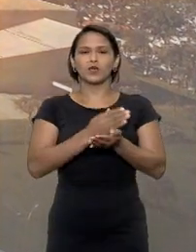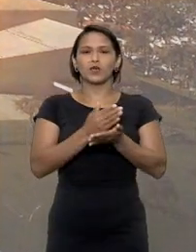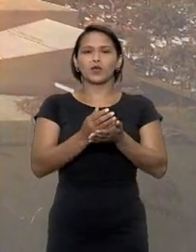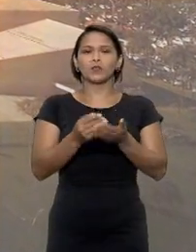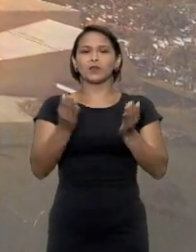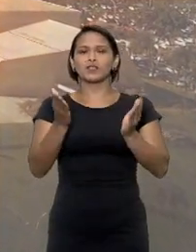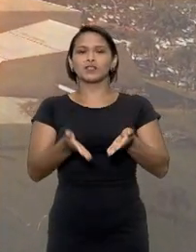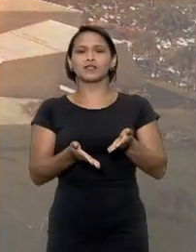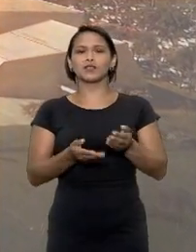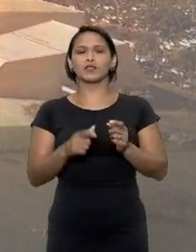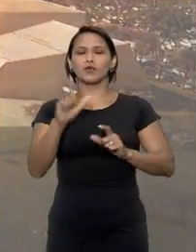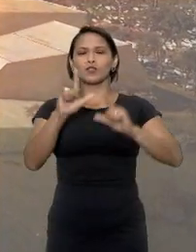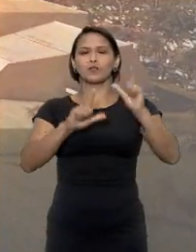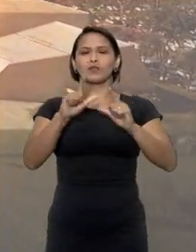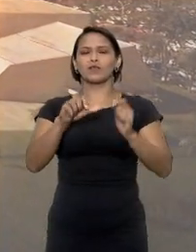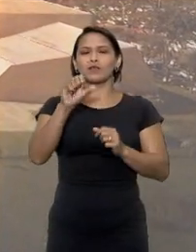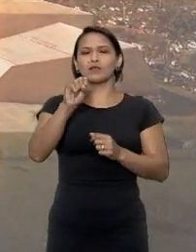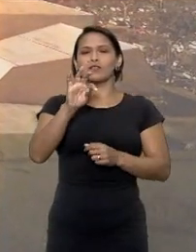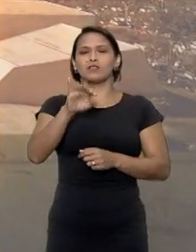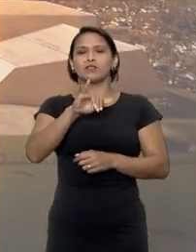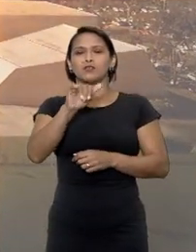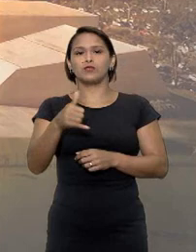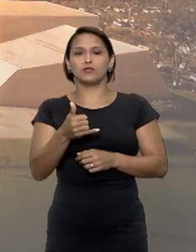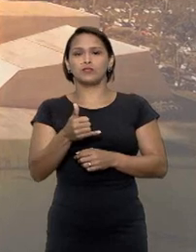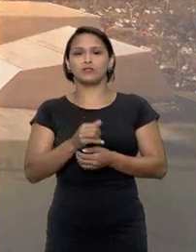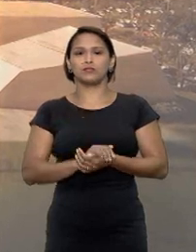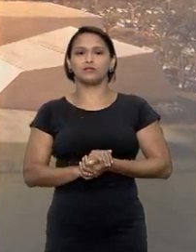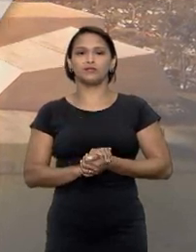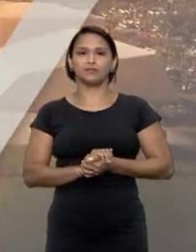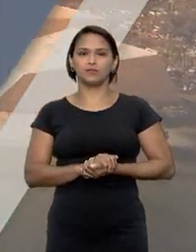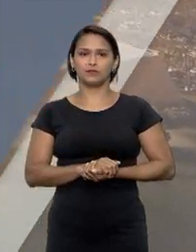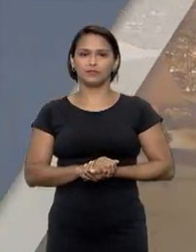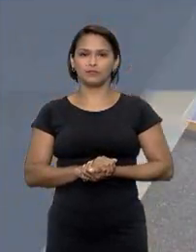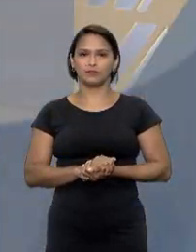Começa agora o programa do Superior Tribunal de Justiça.